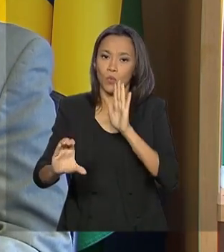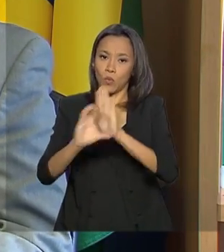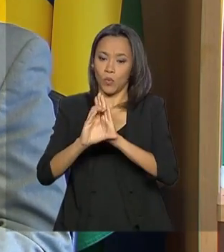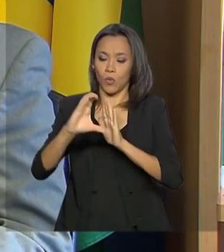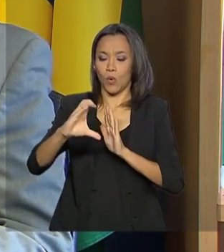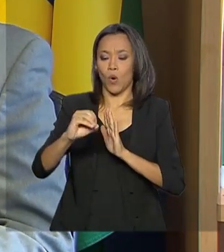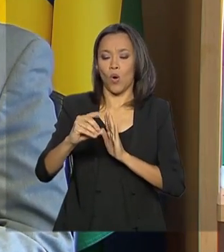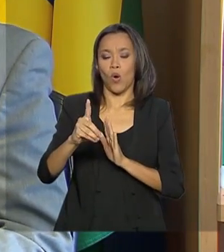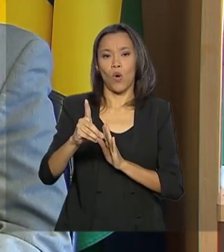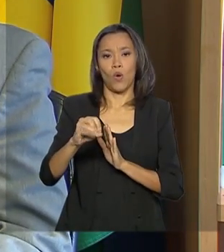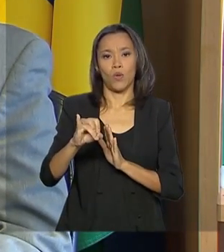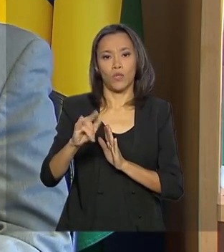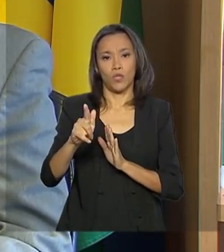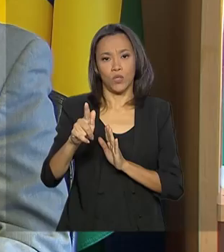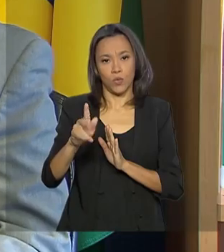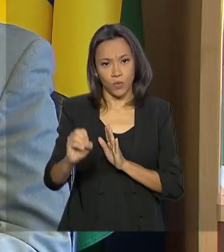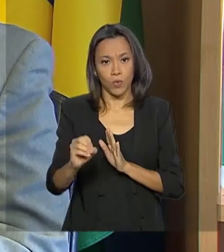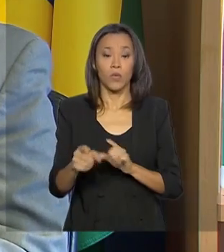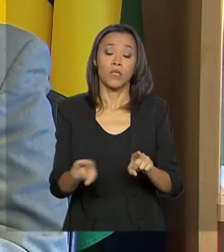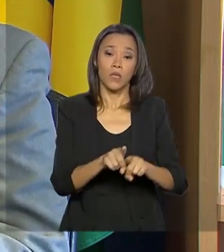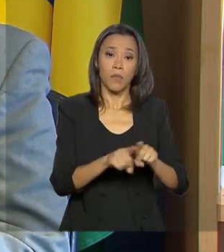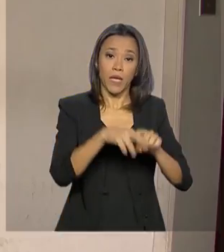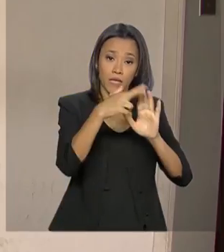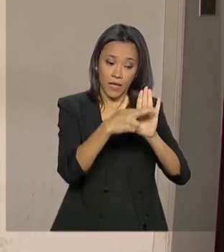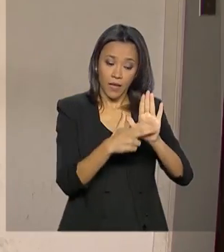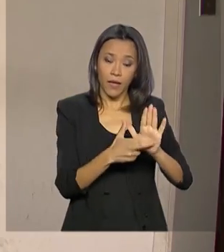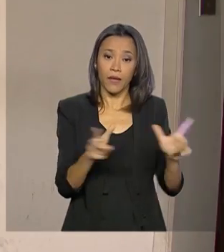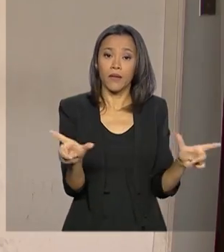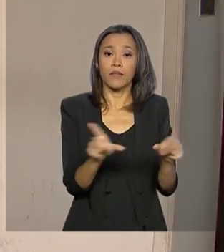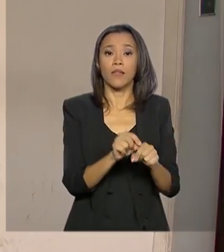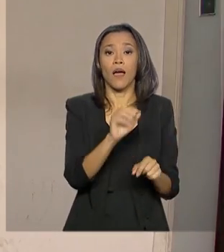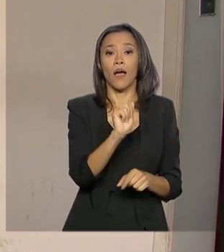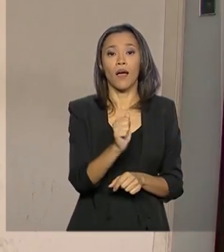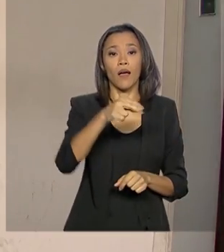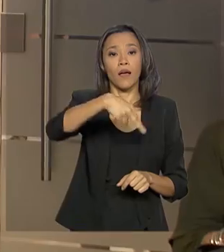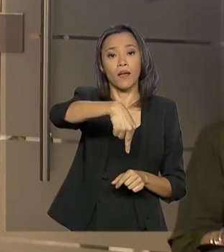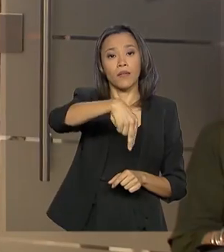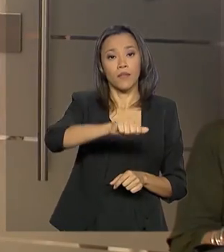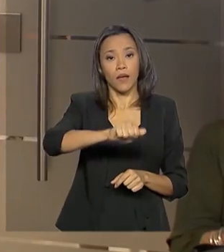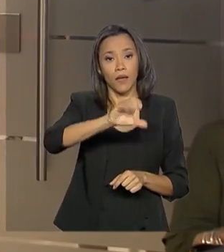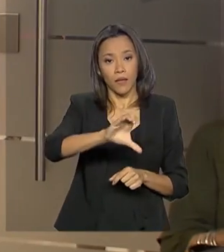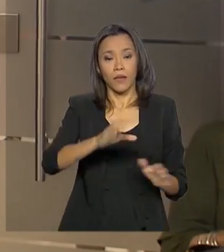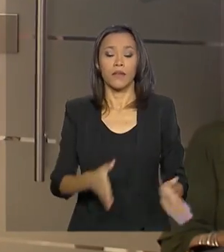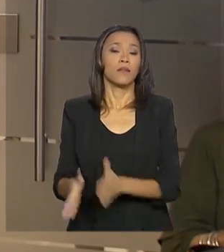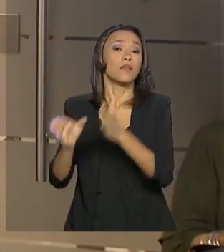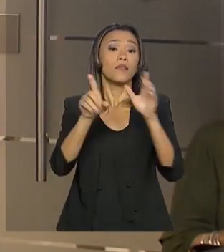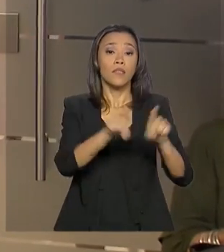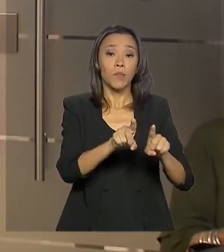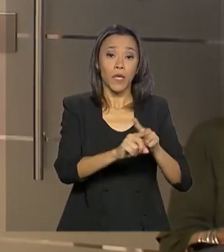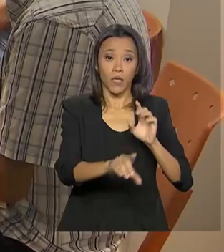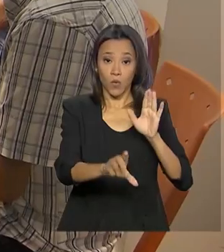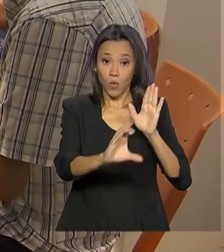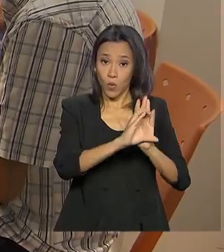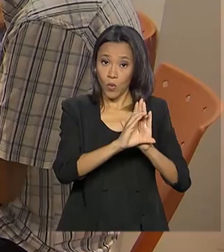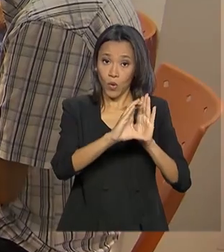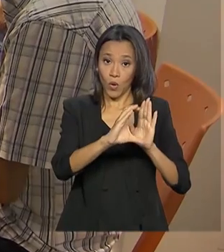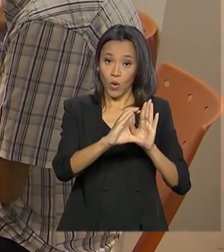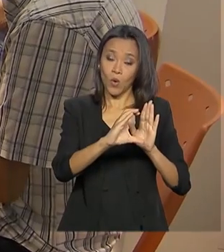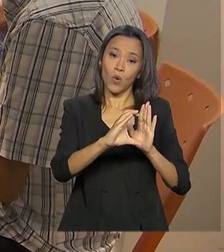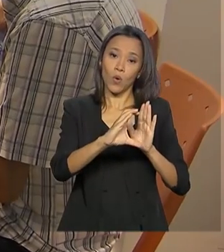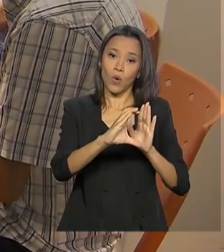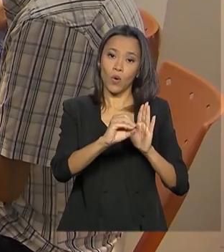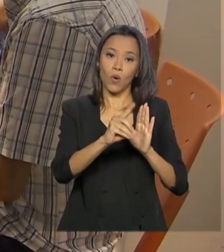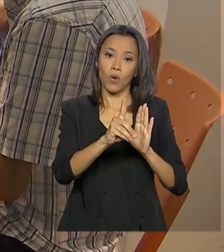é uma lei, como as resoluções da ANAC, que regulam o sistema aéreo, como o Código Civil, que o que regulamenta essas questões judiciais.